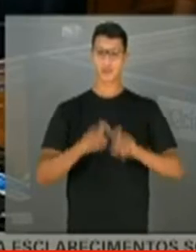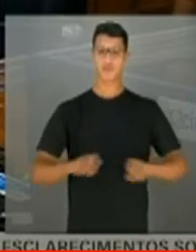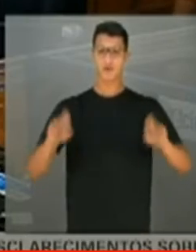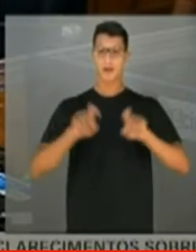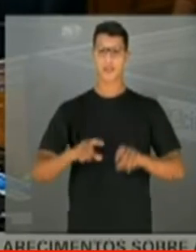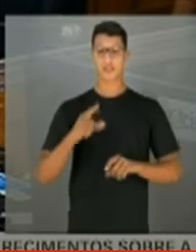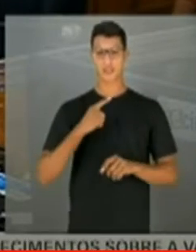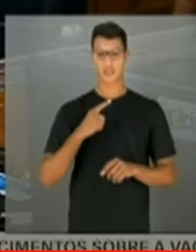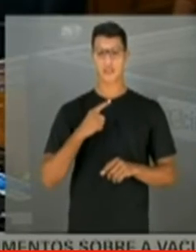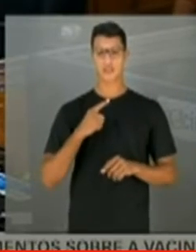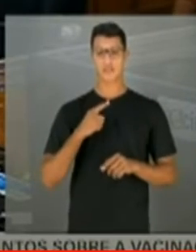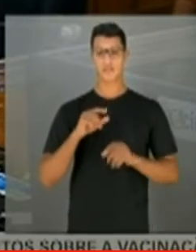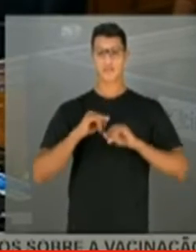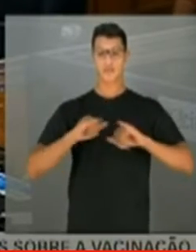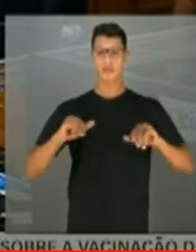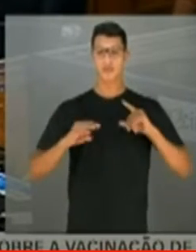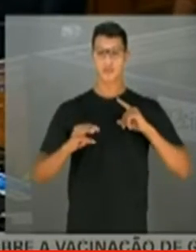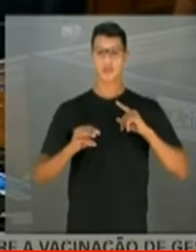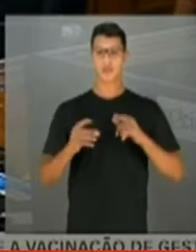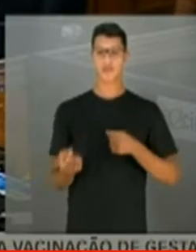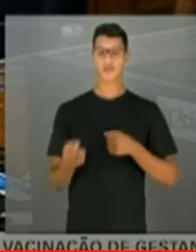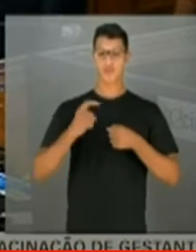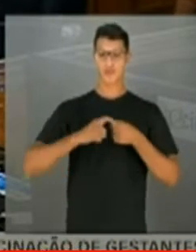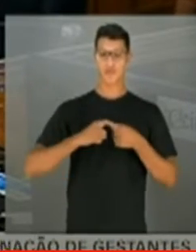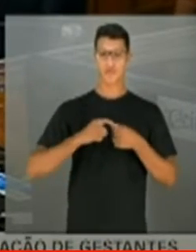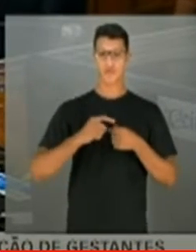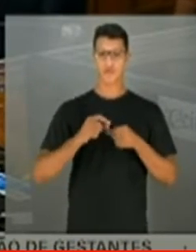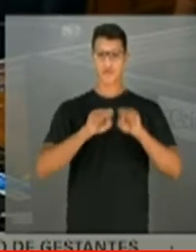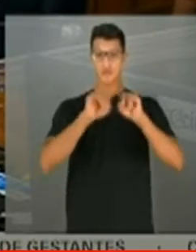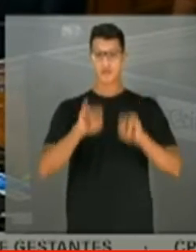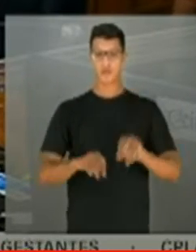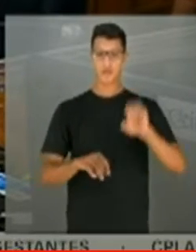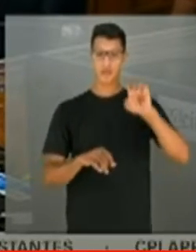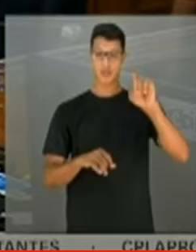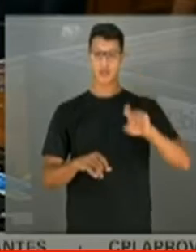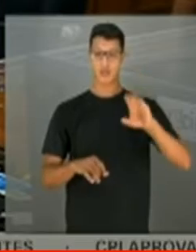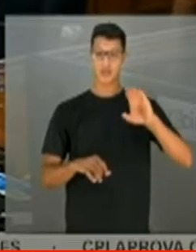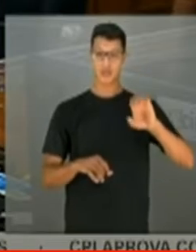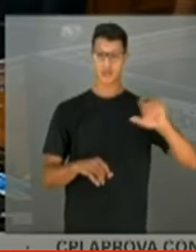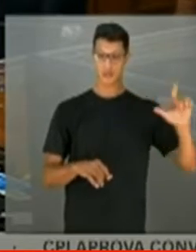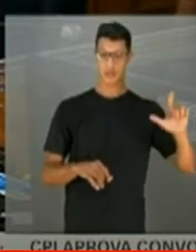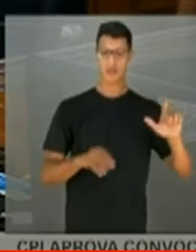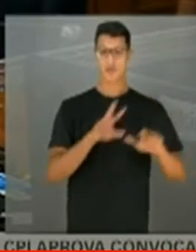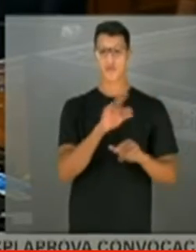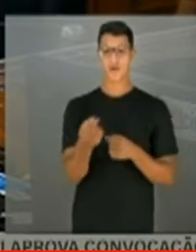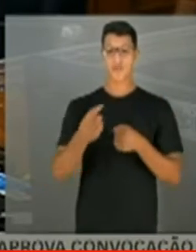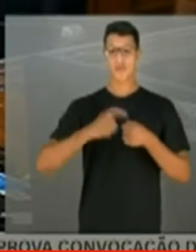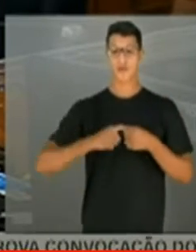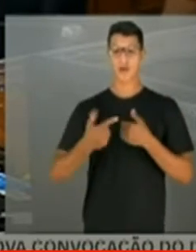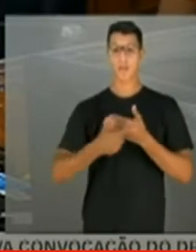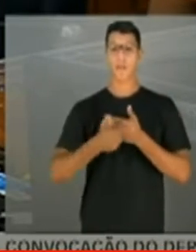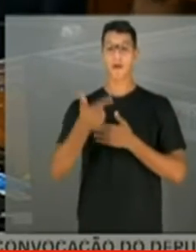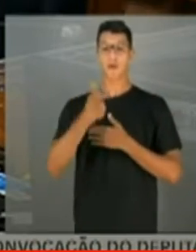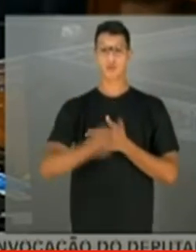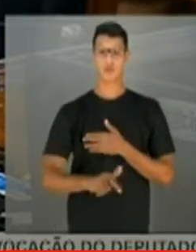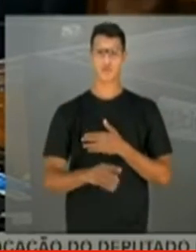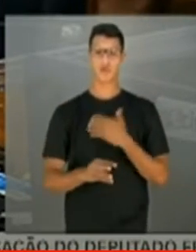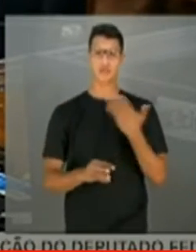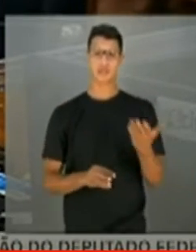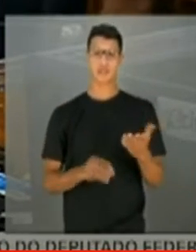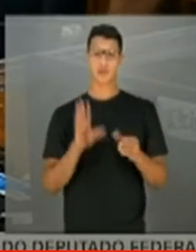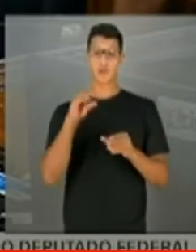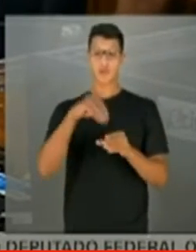informatização, e a informação que eu tenho hoje, que voltou ao sistema de Excel hoje, daqui a pouco, que vai voltar o papel de novo. Então,